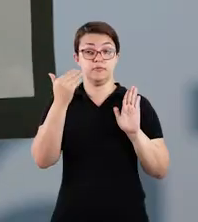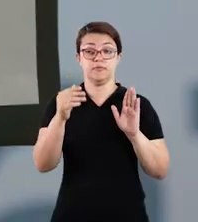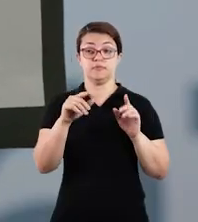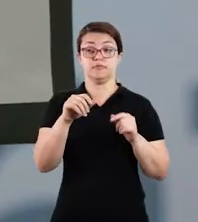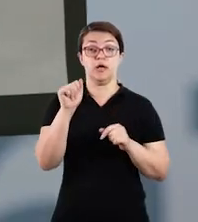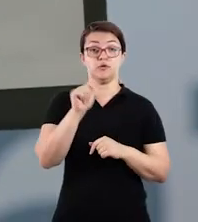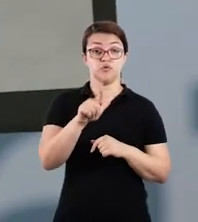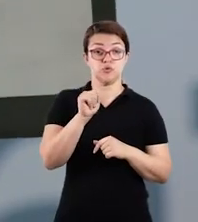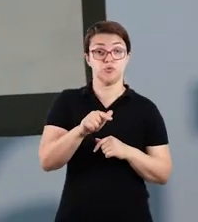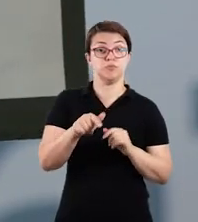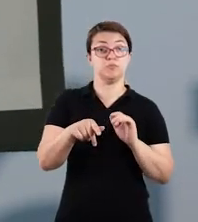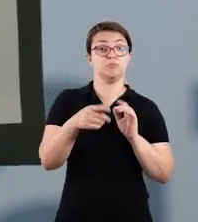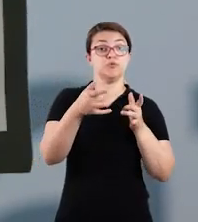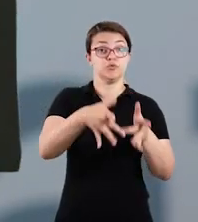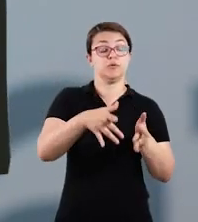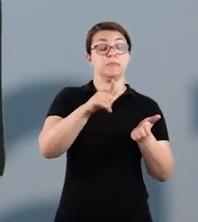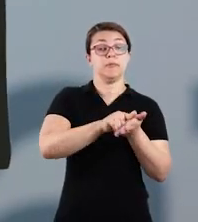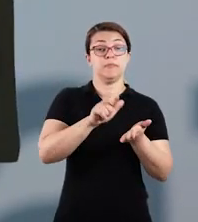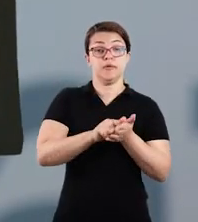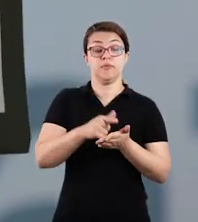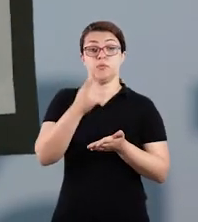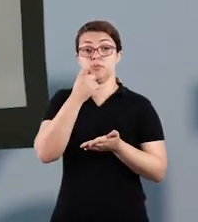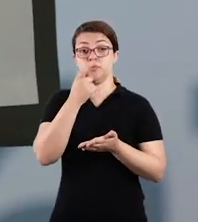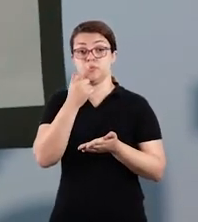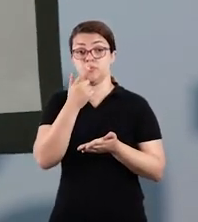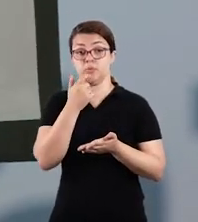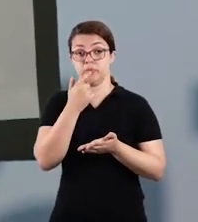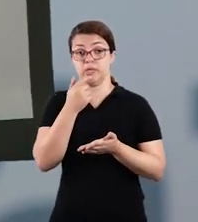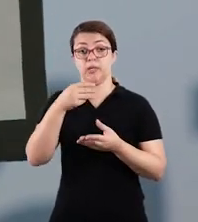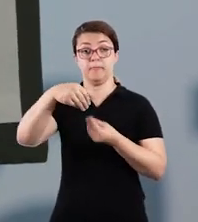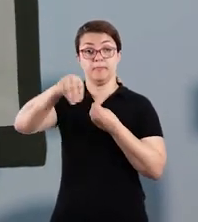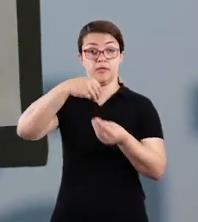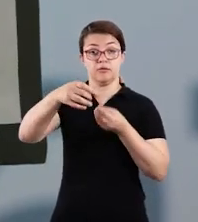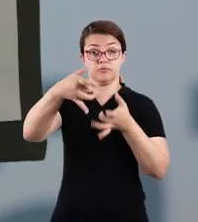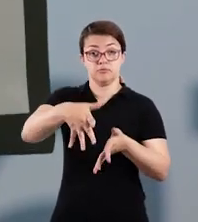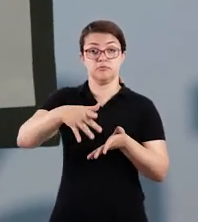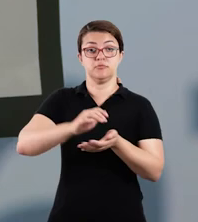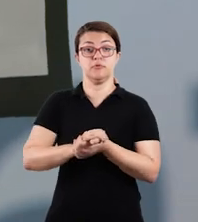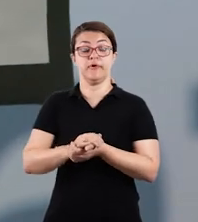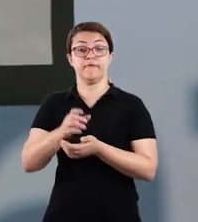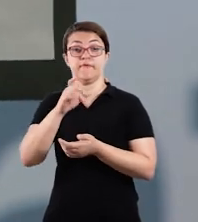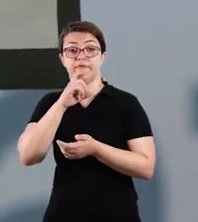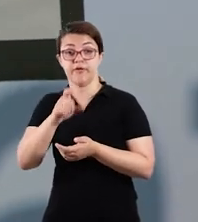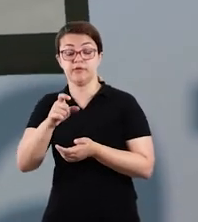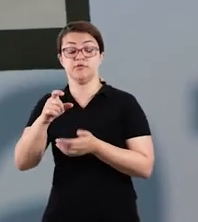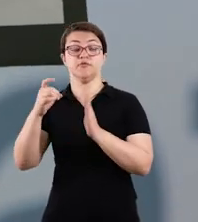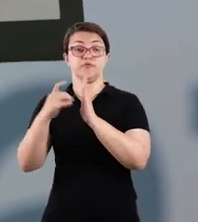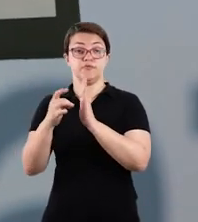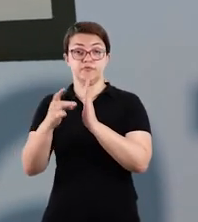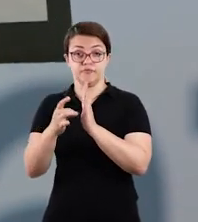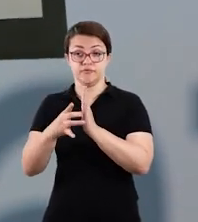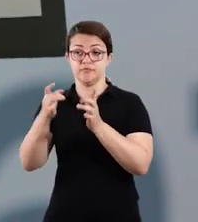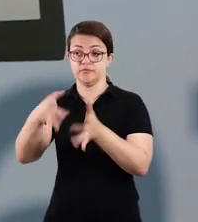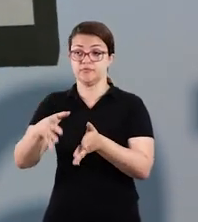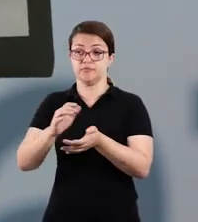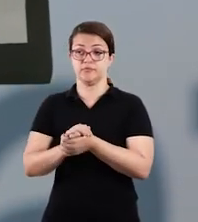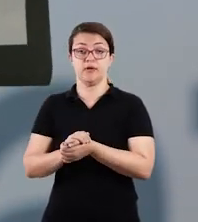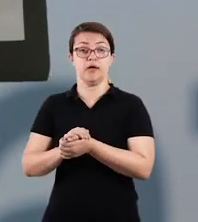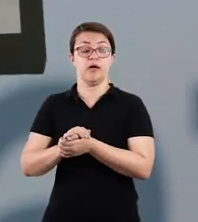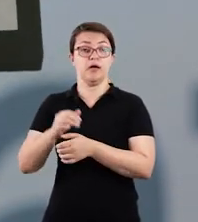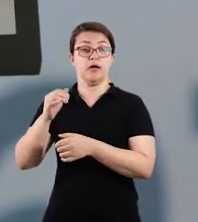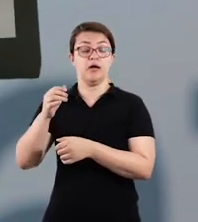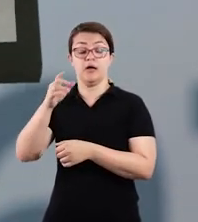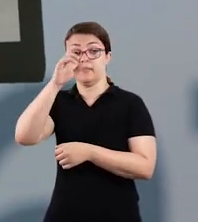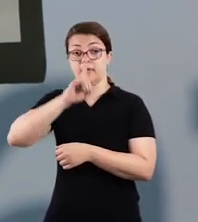azul é a do papel. A vermelha, plástico. A verde de vidro. A amarela do metal.